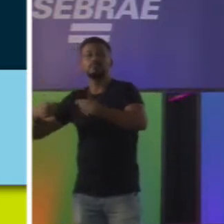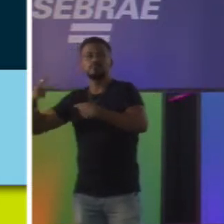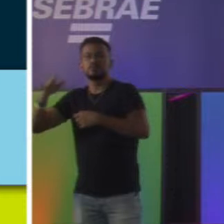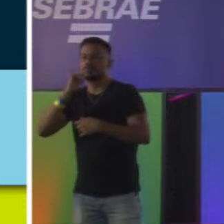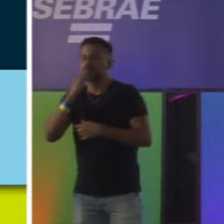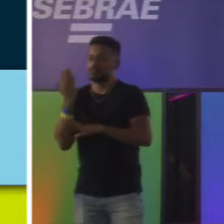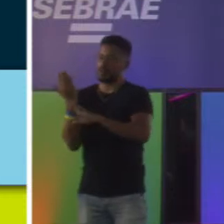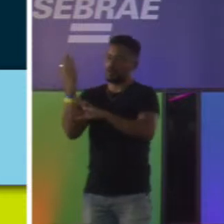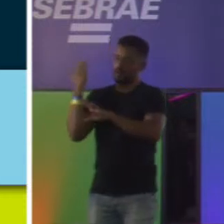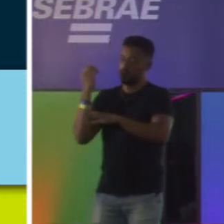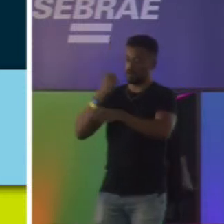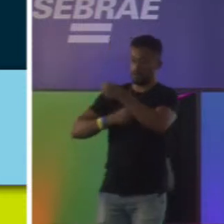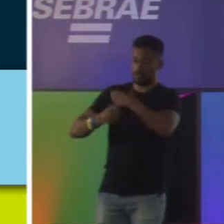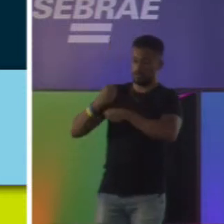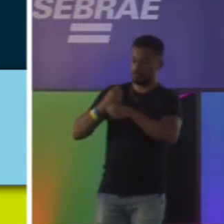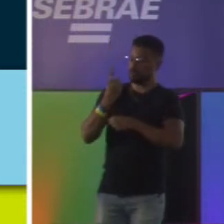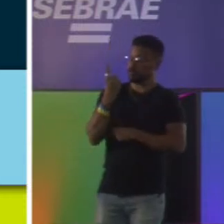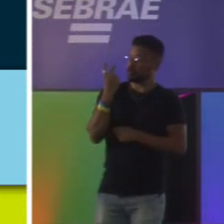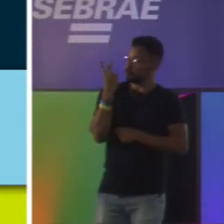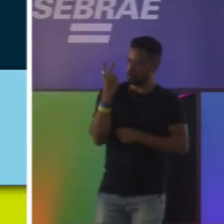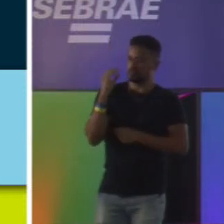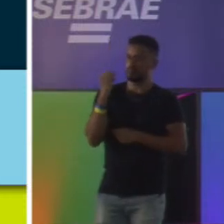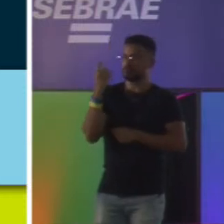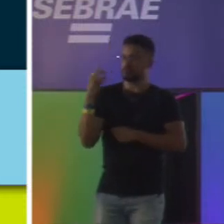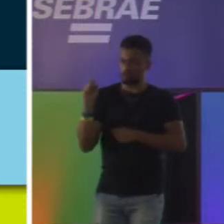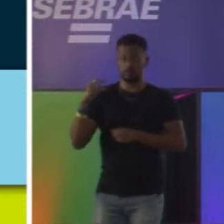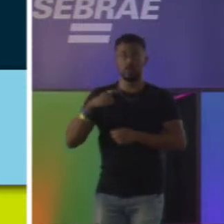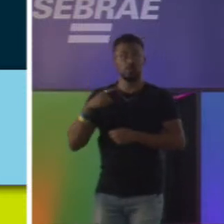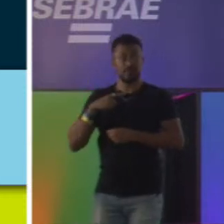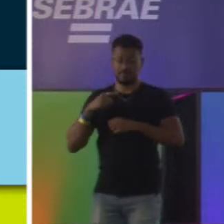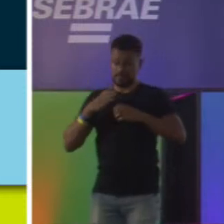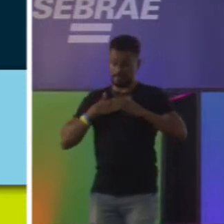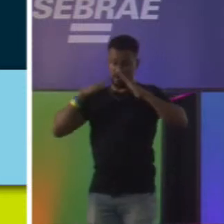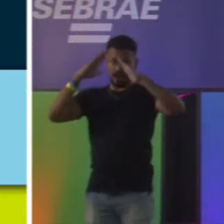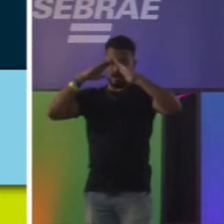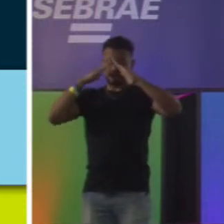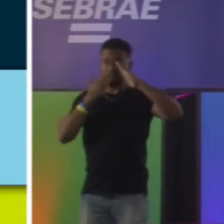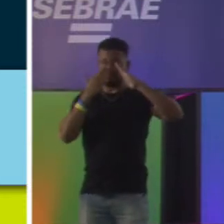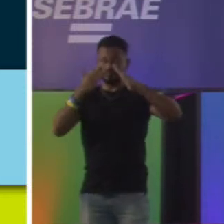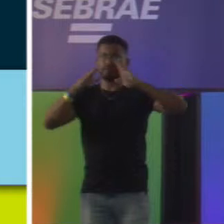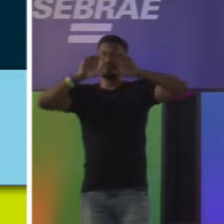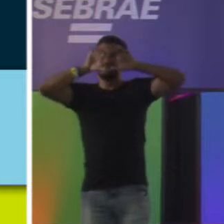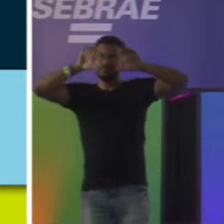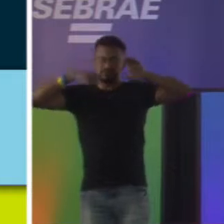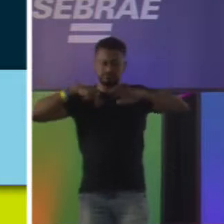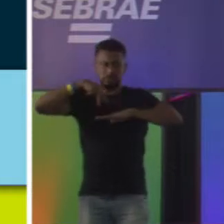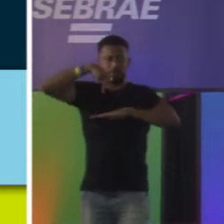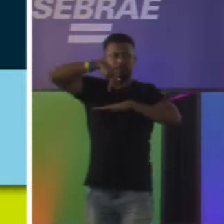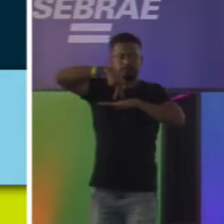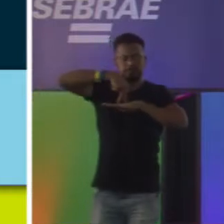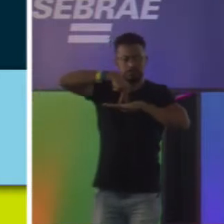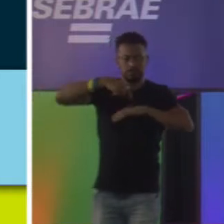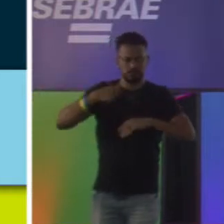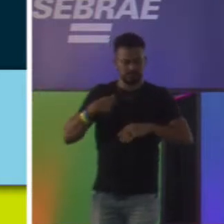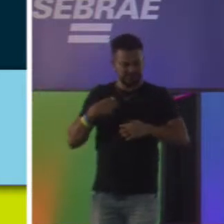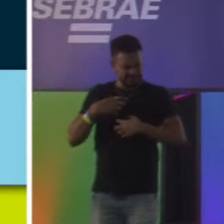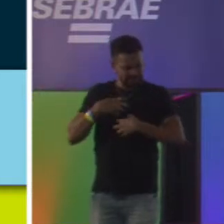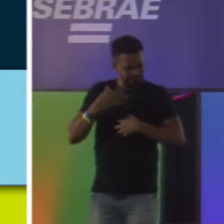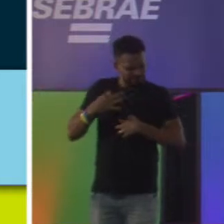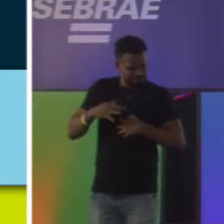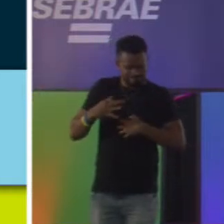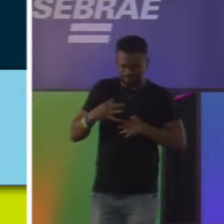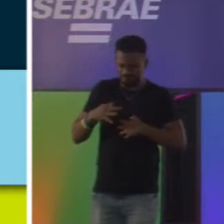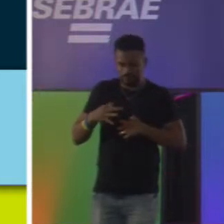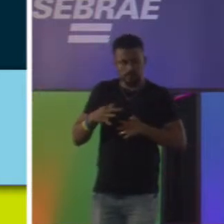ano de 2018. Eu estava na varanda da minha casa e eu comecei a sentir uma dor. Fui no médico.